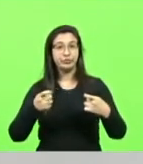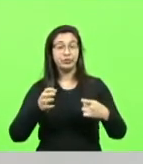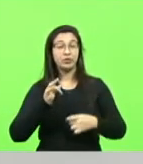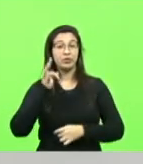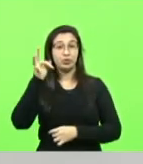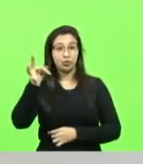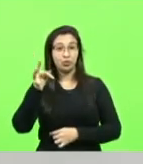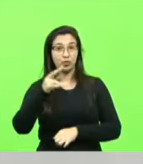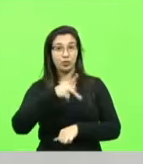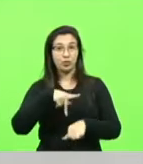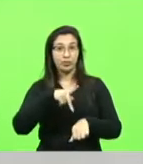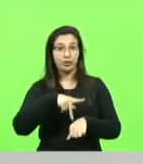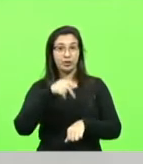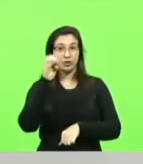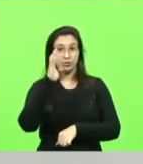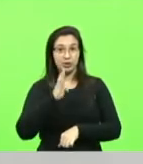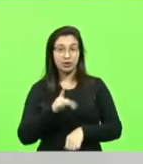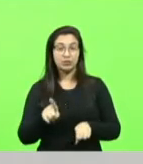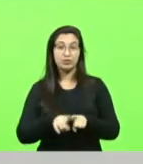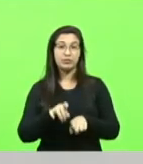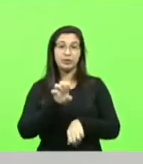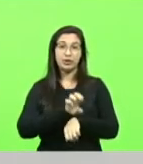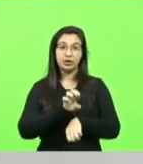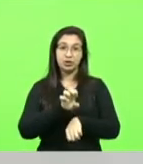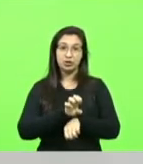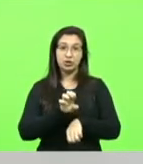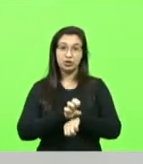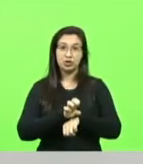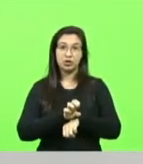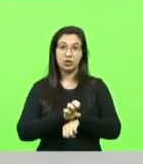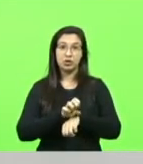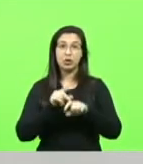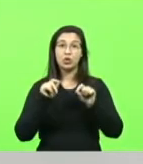país, do nosso estado, está nas nossas mãos.